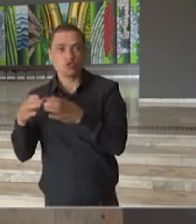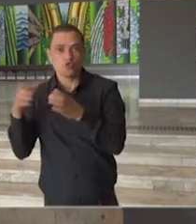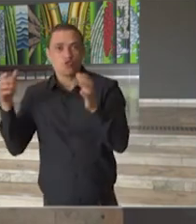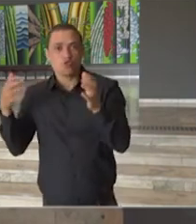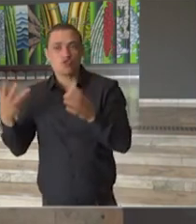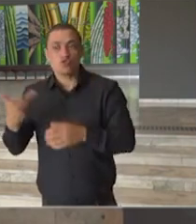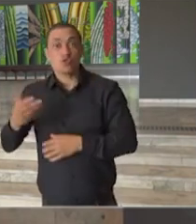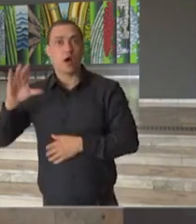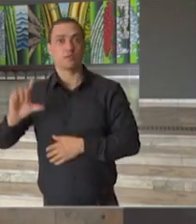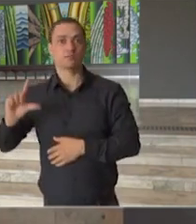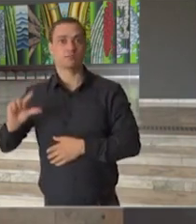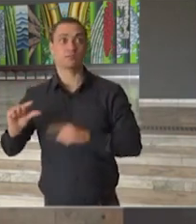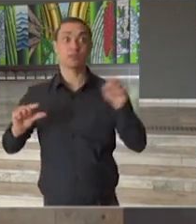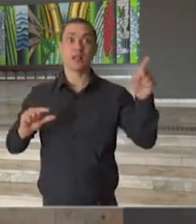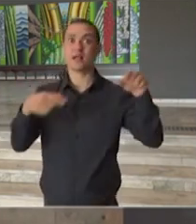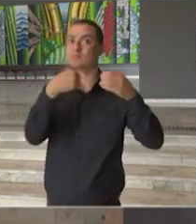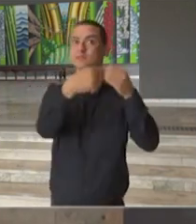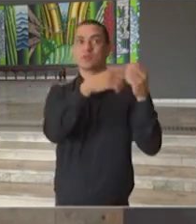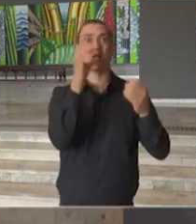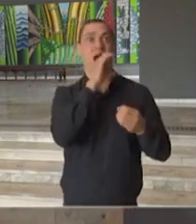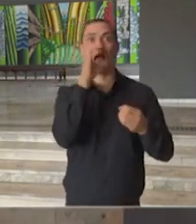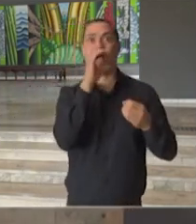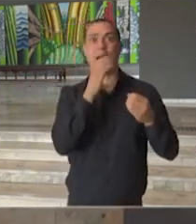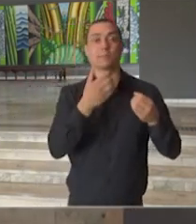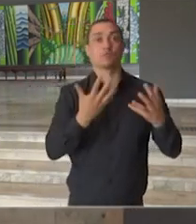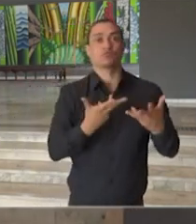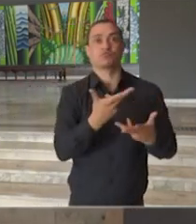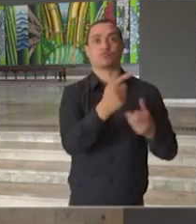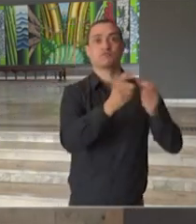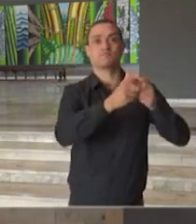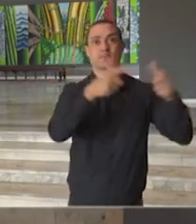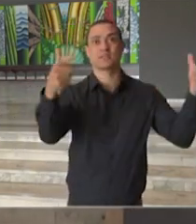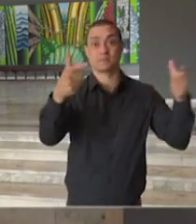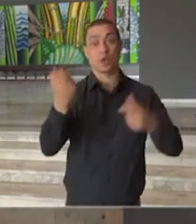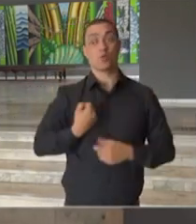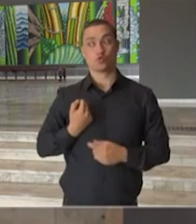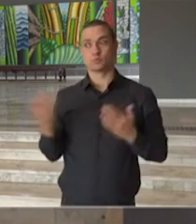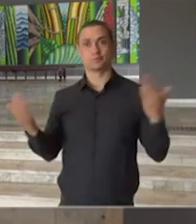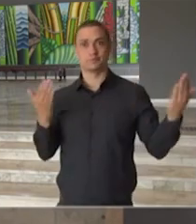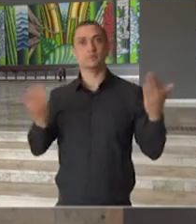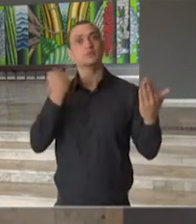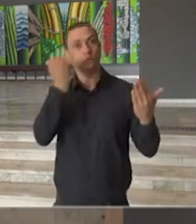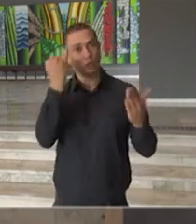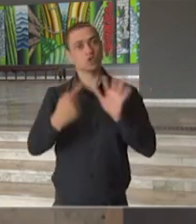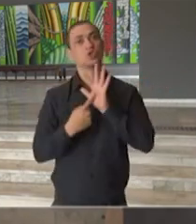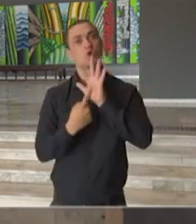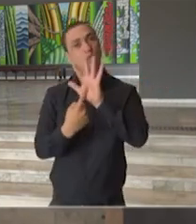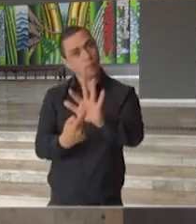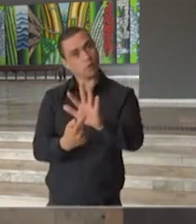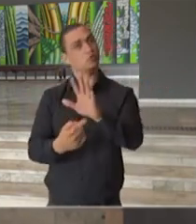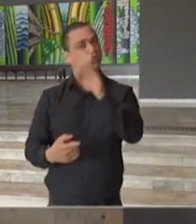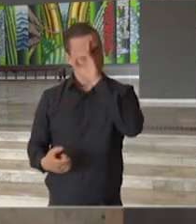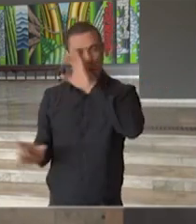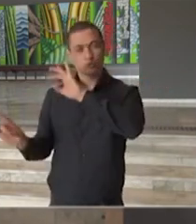grande São Paulo e na capital. São números importantes que a gente vem consolidando e apresentando para vocês dia após dia. aí aí aí